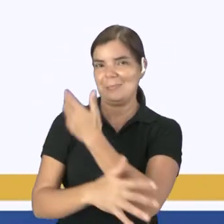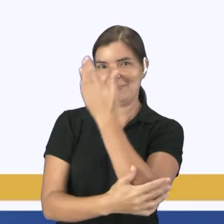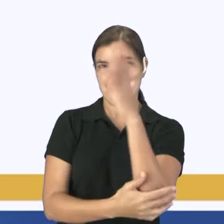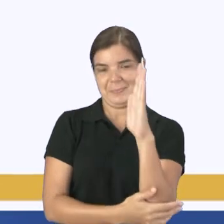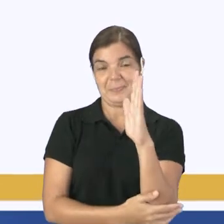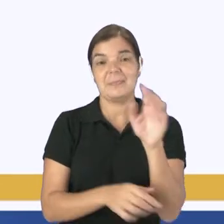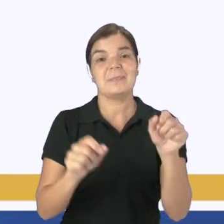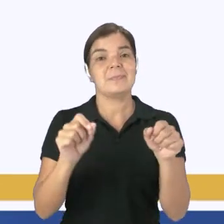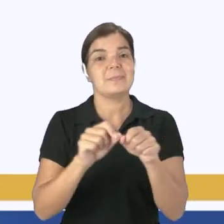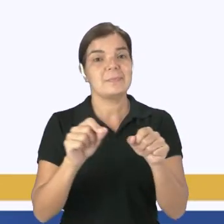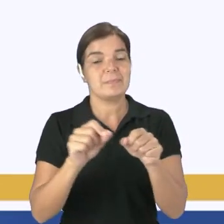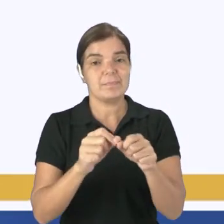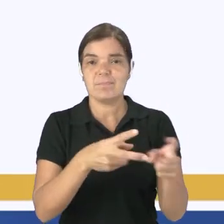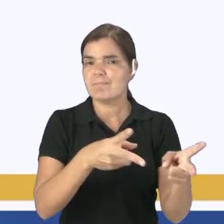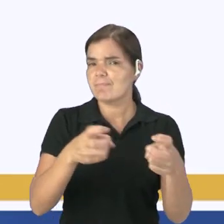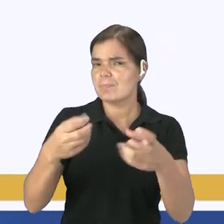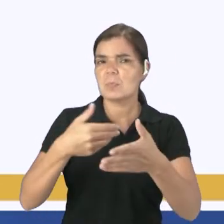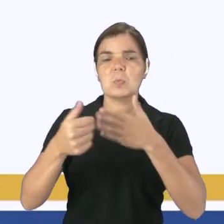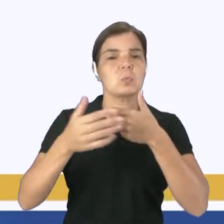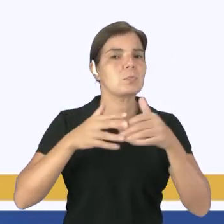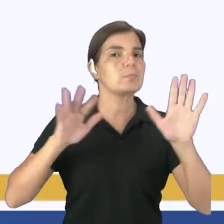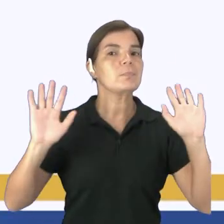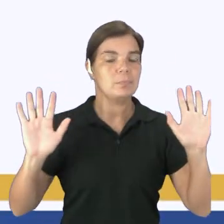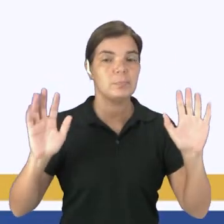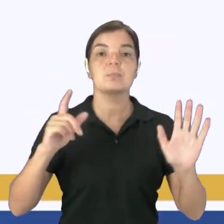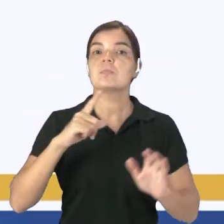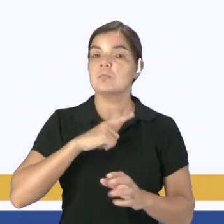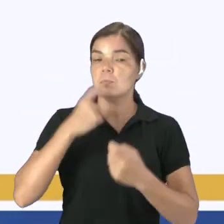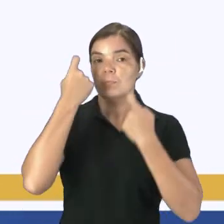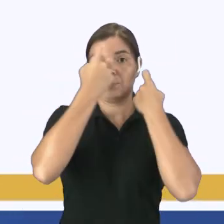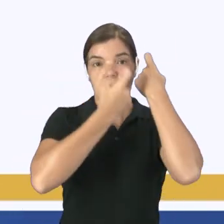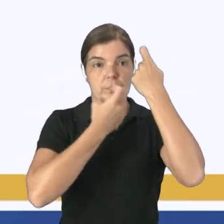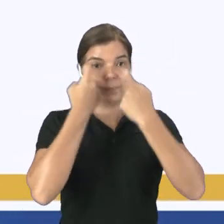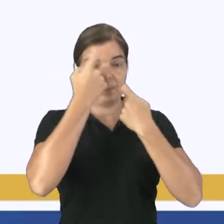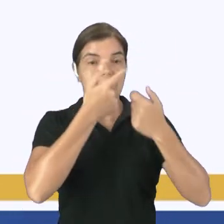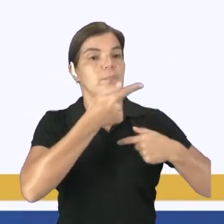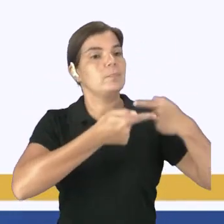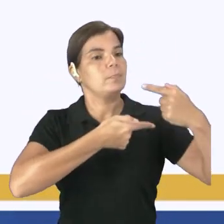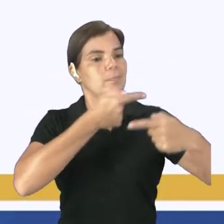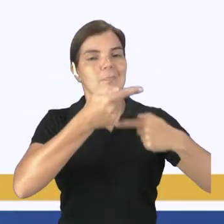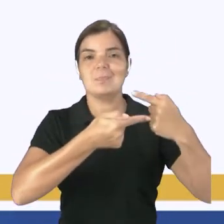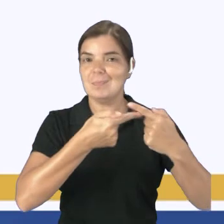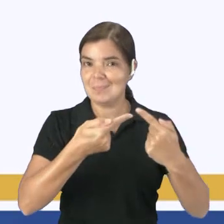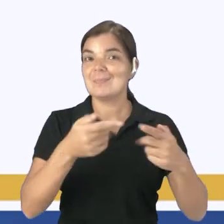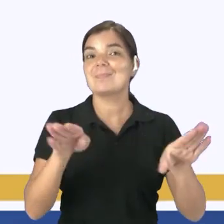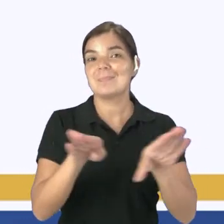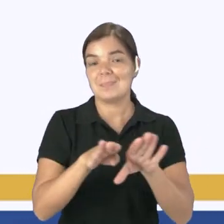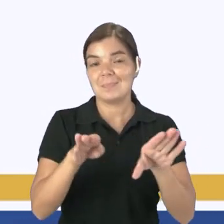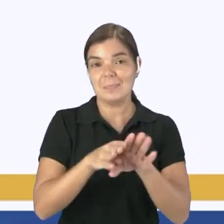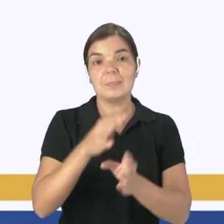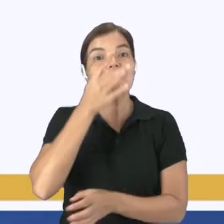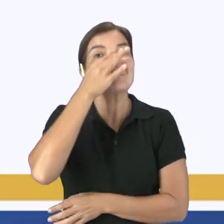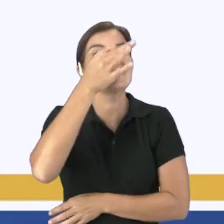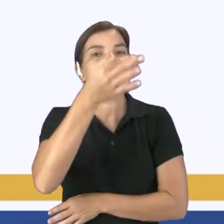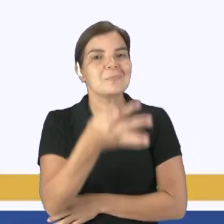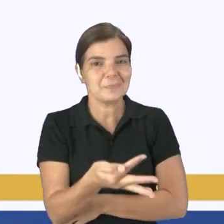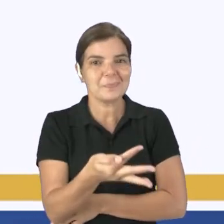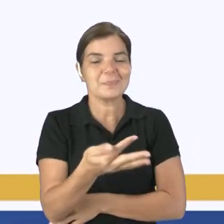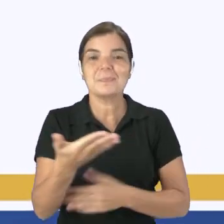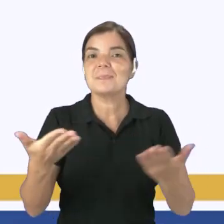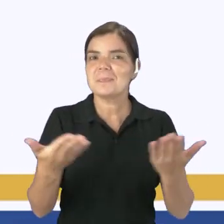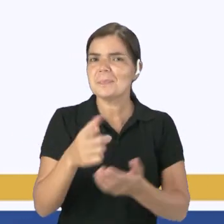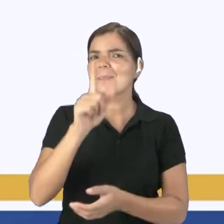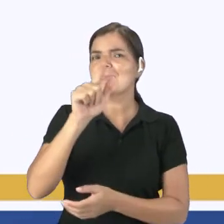essa exploração de qualquer jeito, eu vou estar preocupado com a geração atual e principalmente com as gerações futuras. É um tipo de